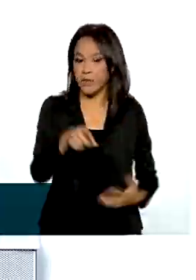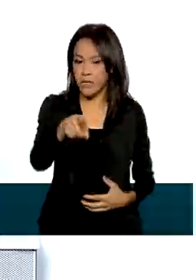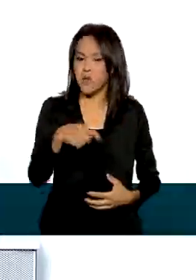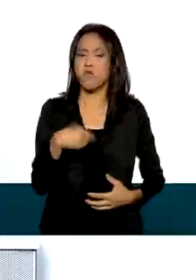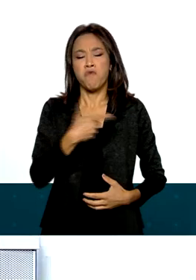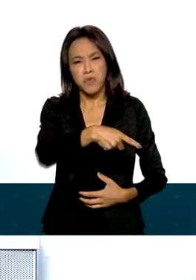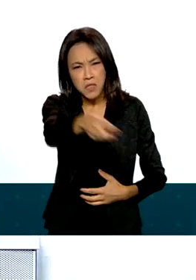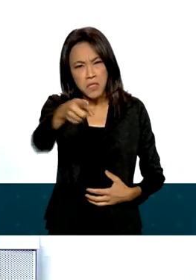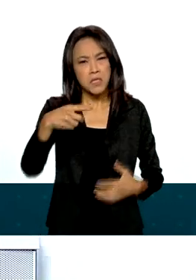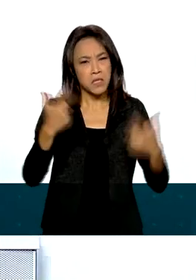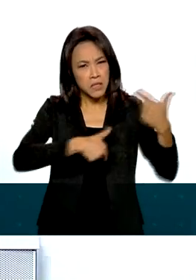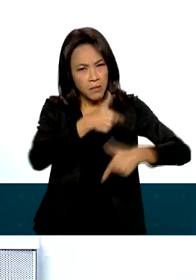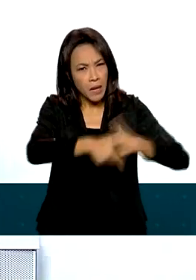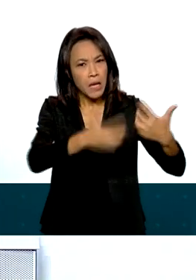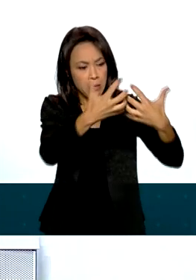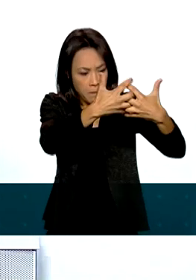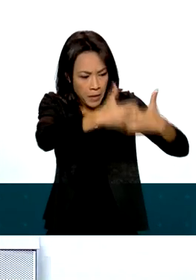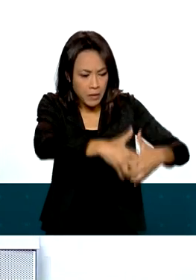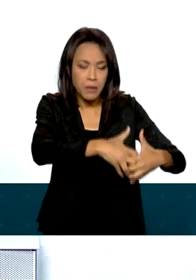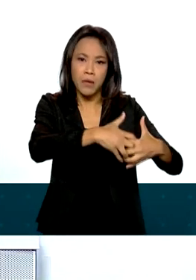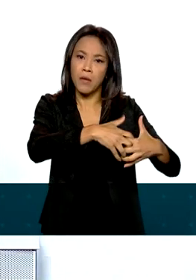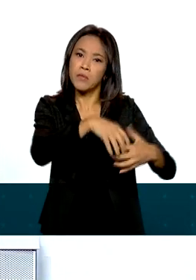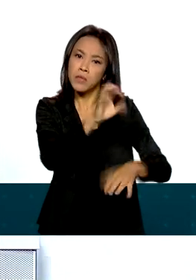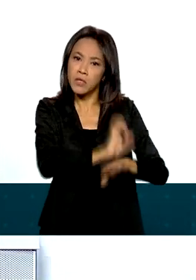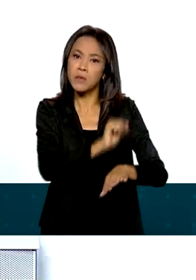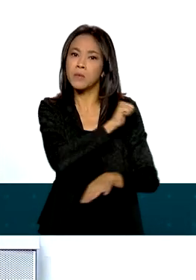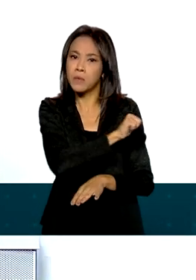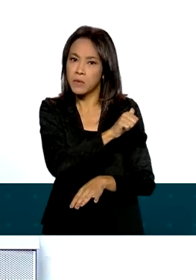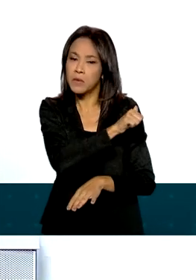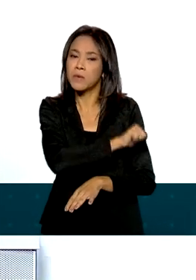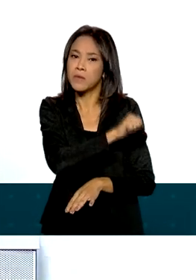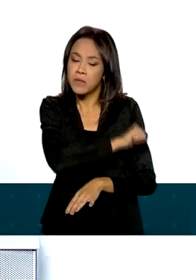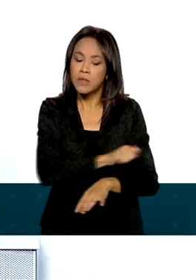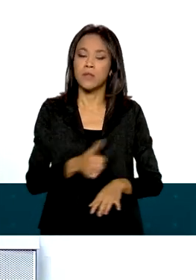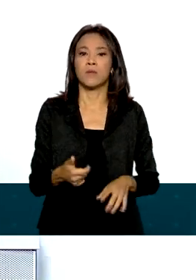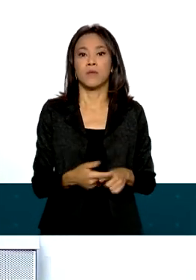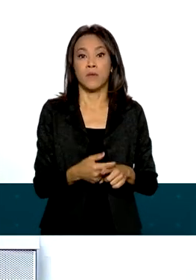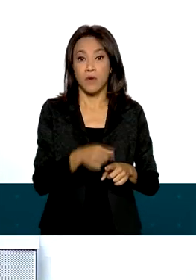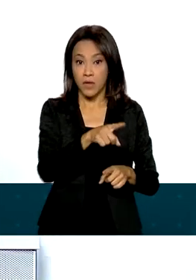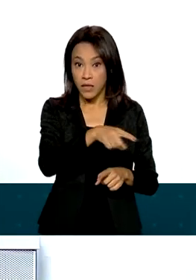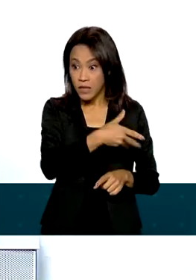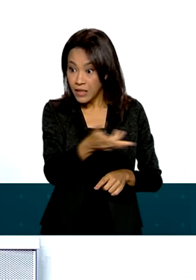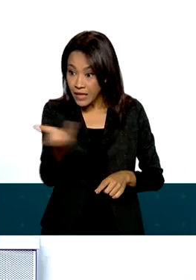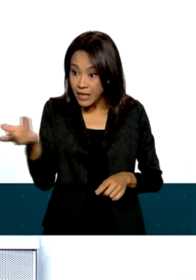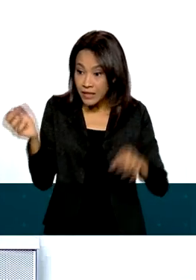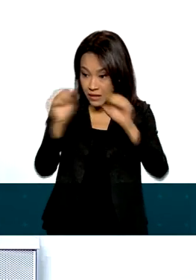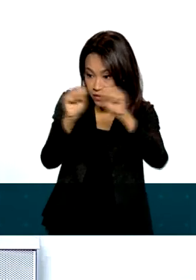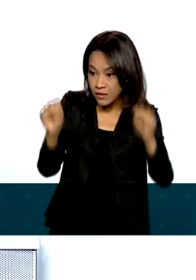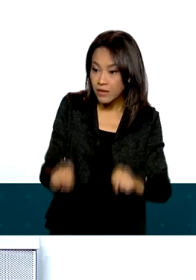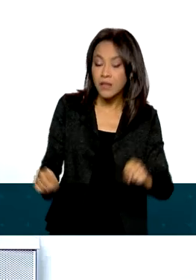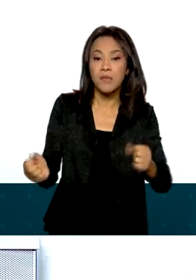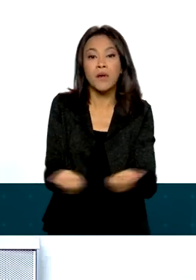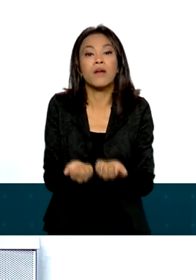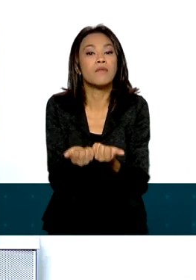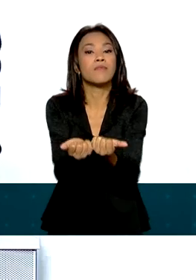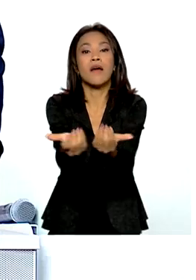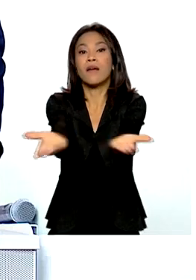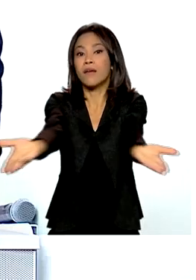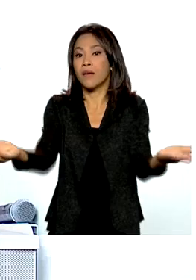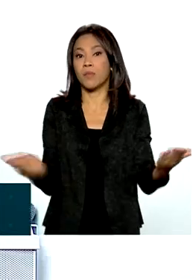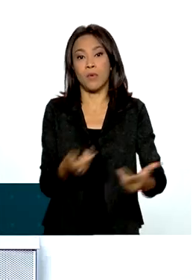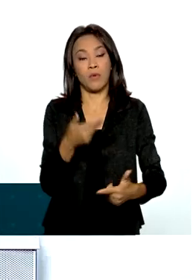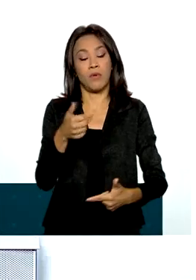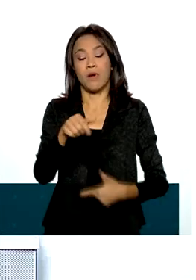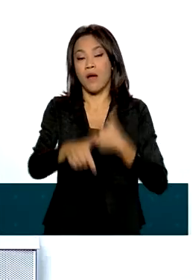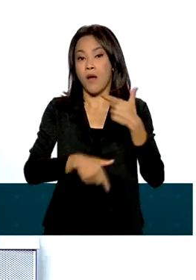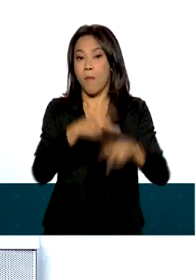fazendo, todos esses sistemas aí para a população brasileira, disposição da população brasileira,